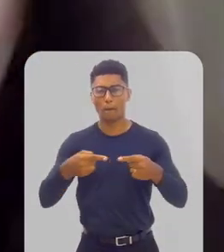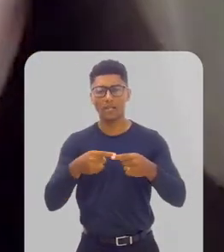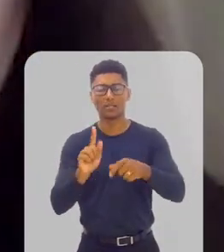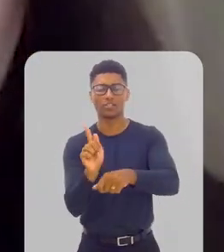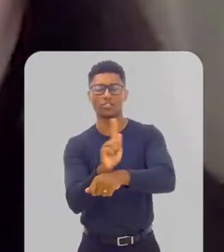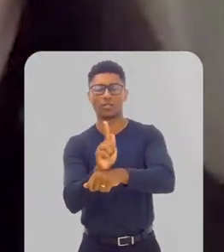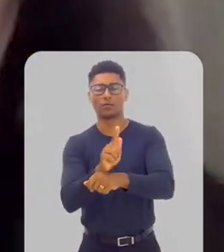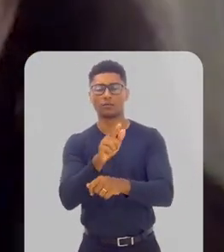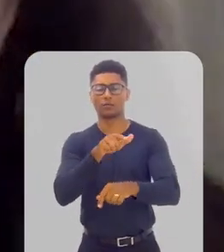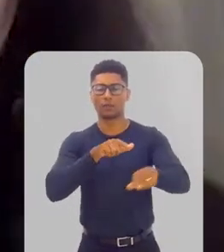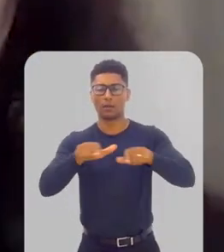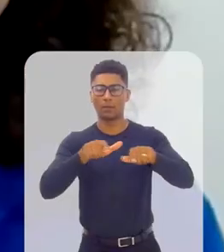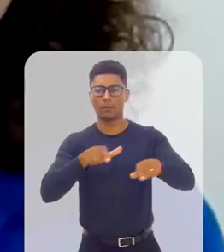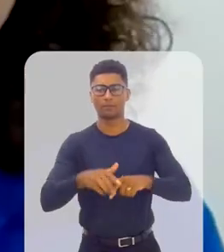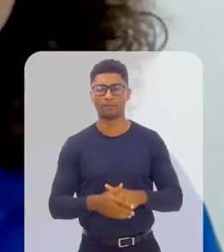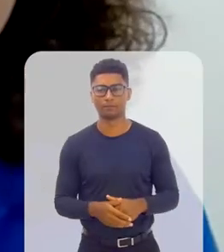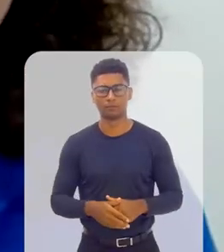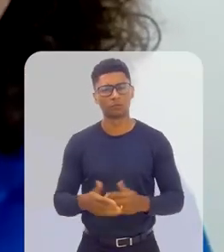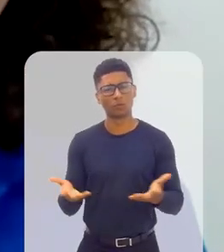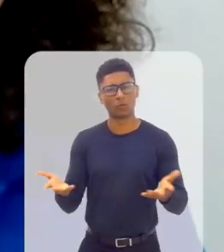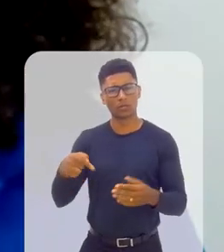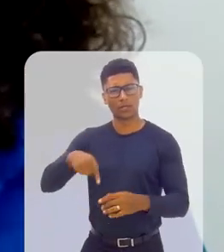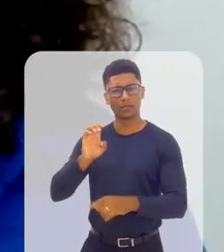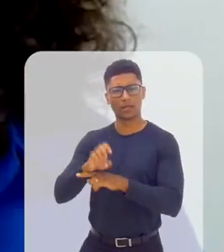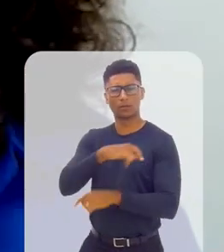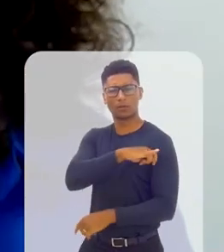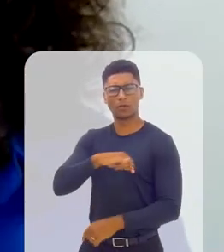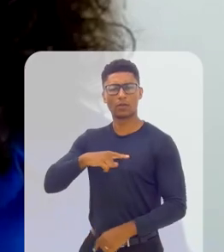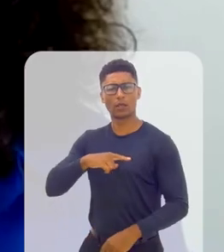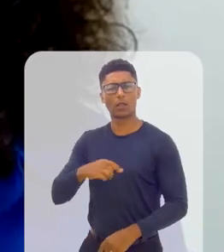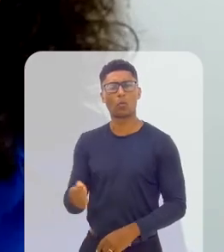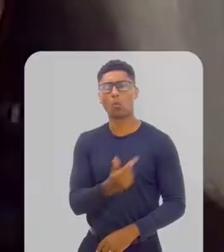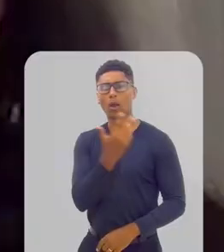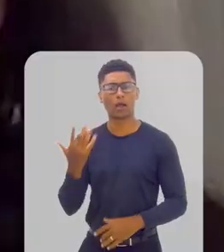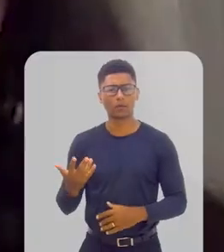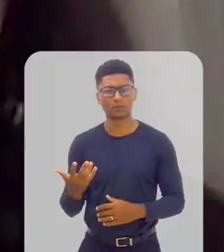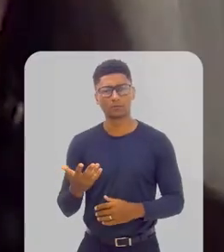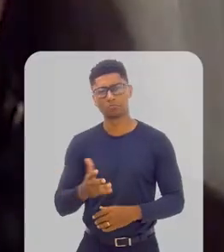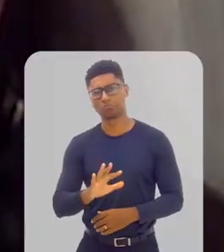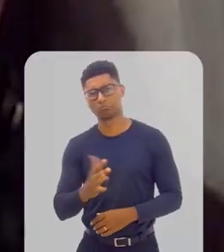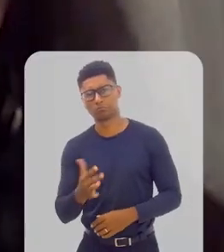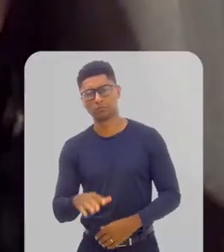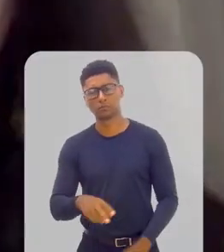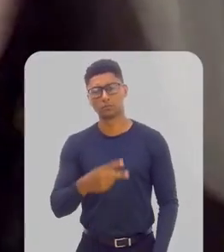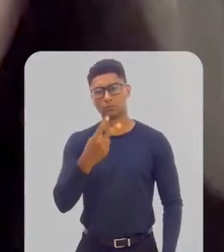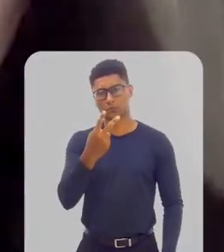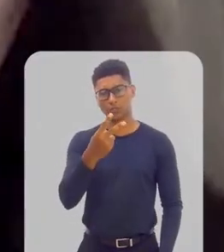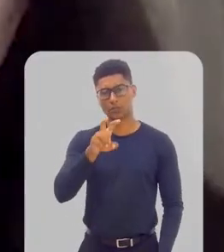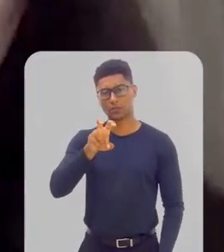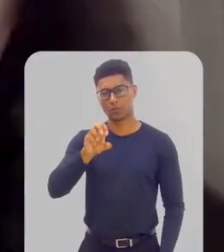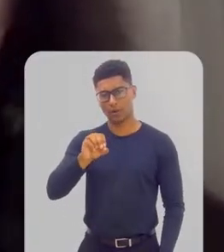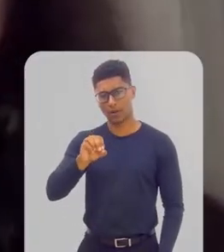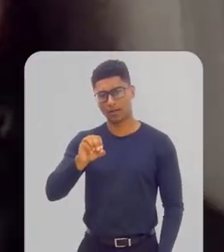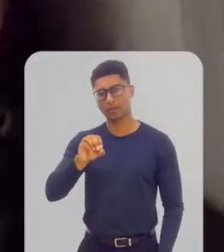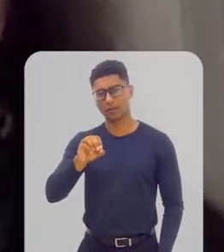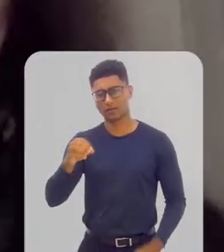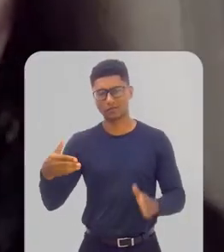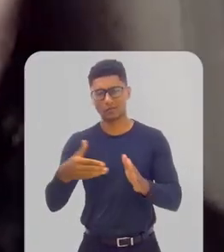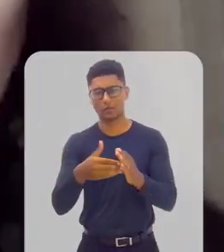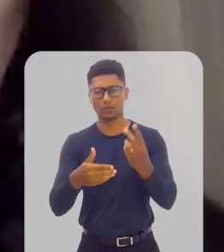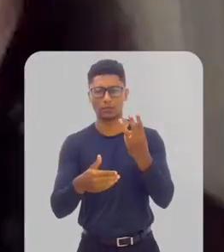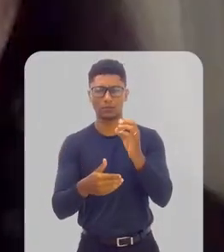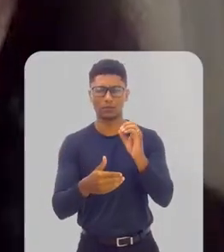gestão em que os gestores atuam também. Então, quantos gestores hoje que a gente tem no Estado do Rio? Atualmente, temos algo entre 250 e 300